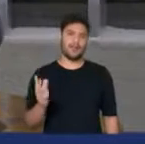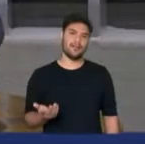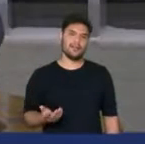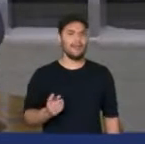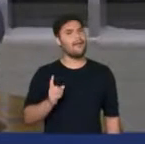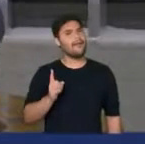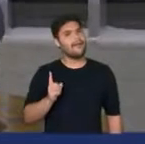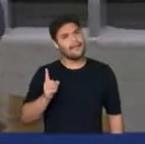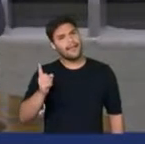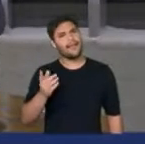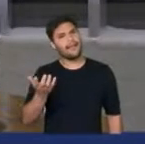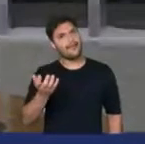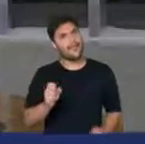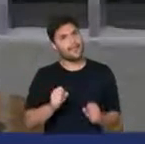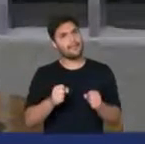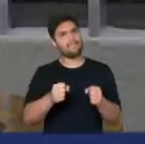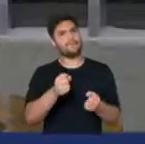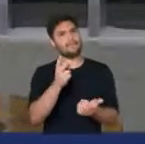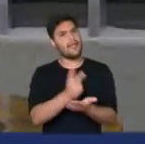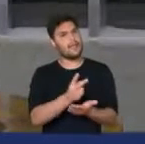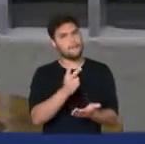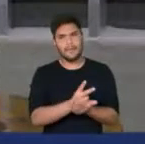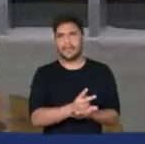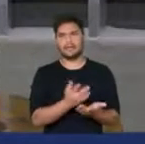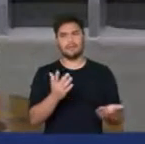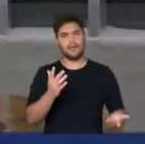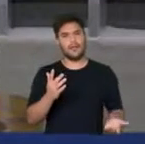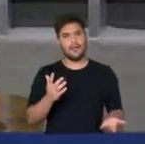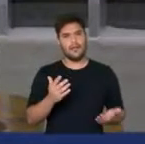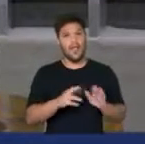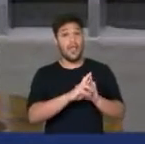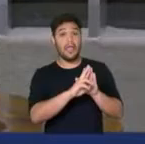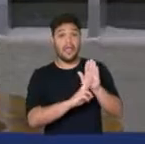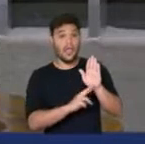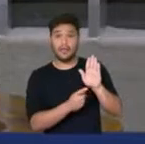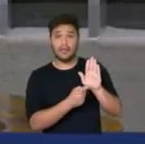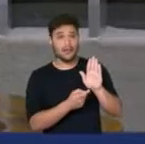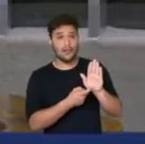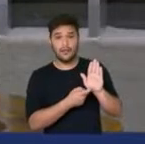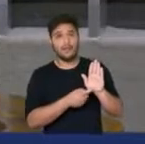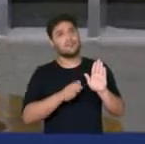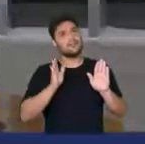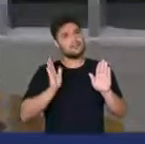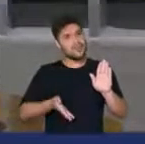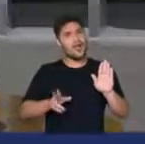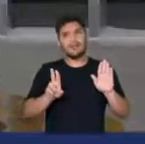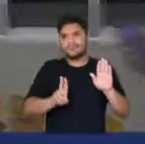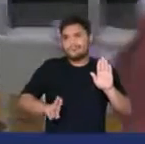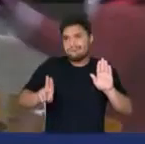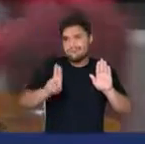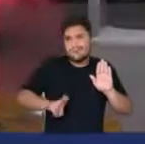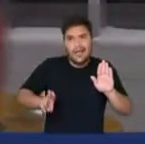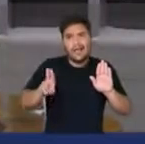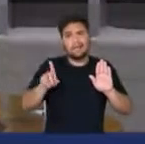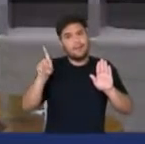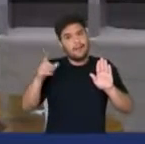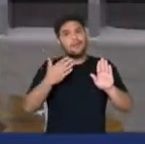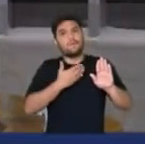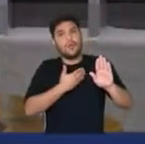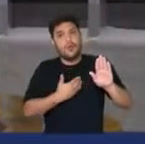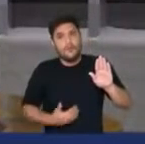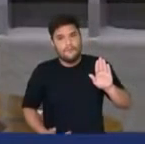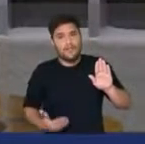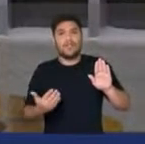Veio aqui defender a mesma política que vem sendo praticada pelo governo